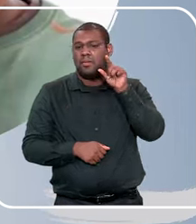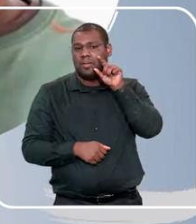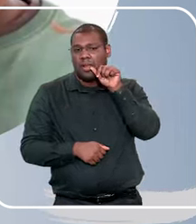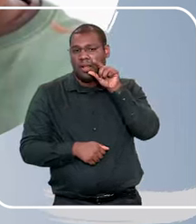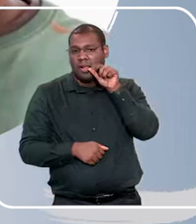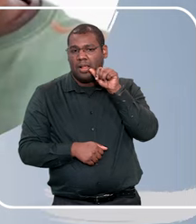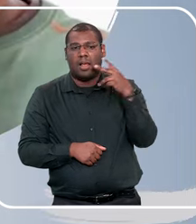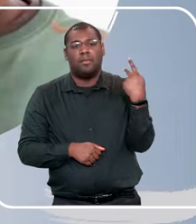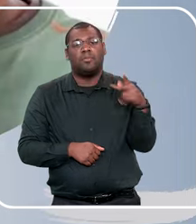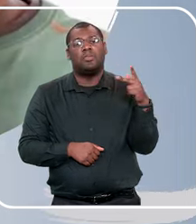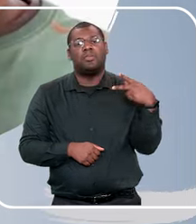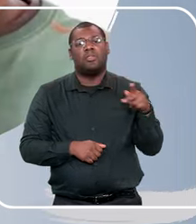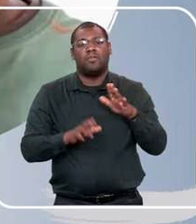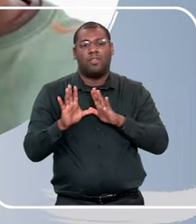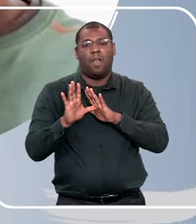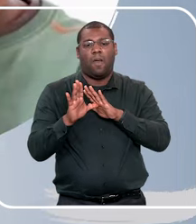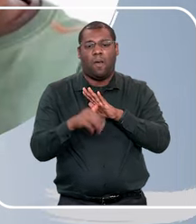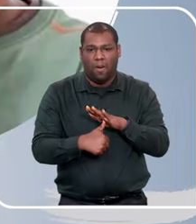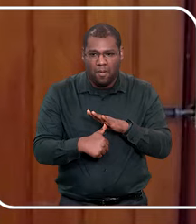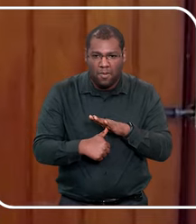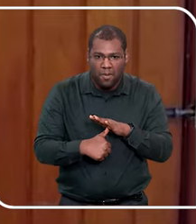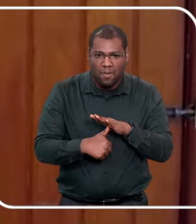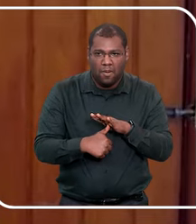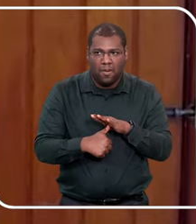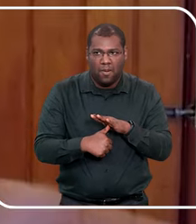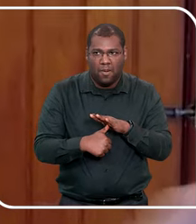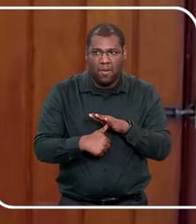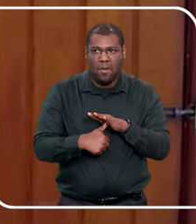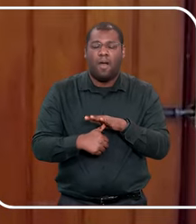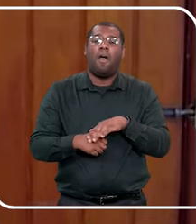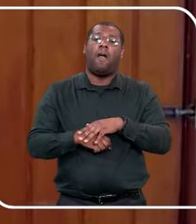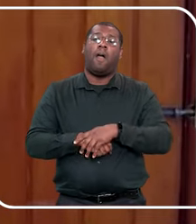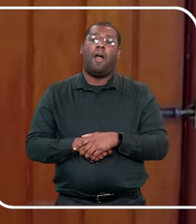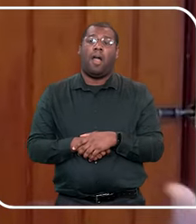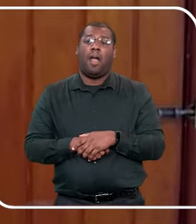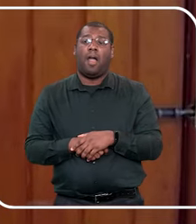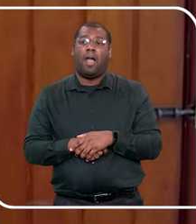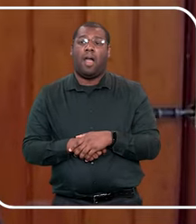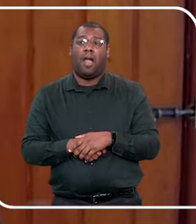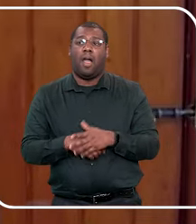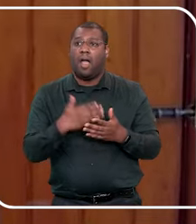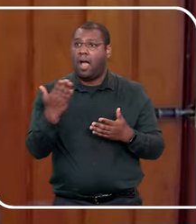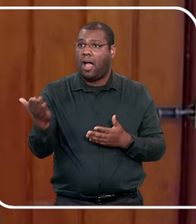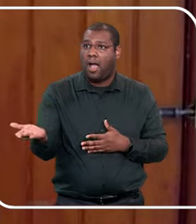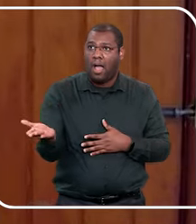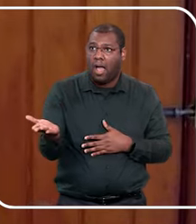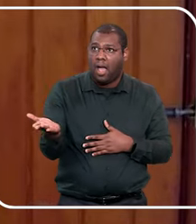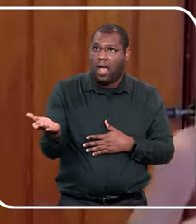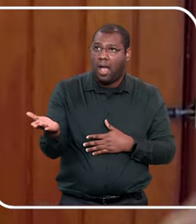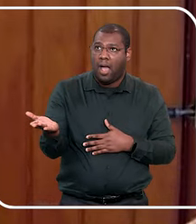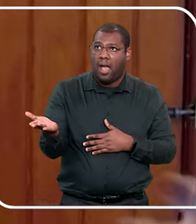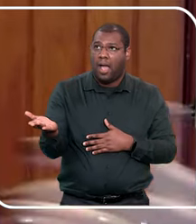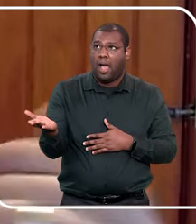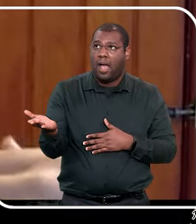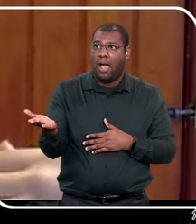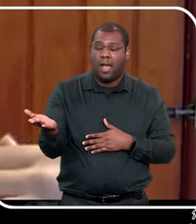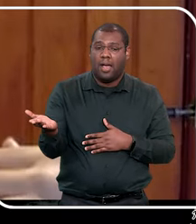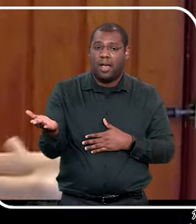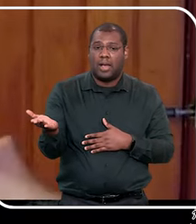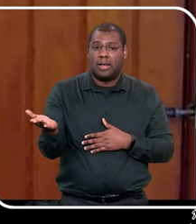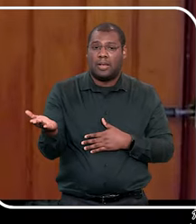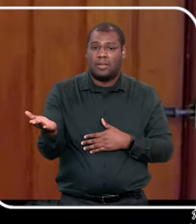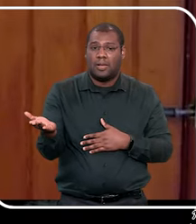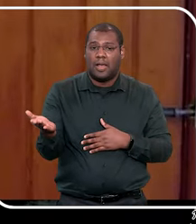e pegou seu apontador novo e falou, não conta pra ninguém, é um segredo, não, não é bom, tomou meu